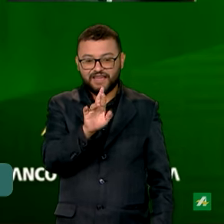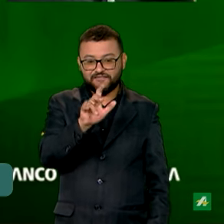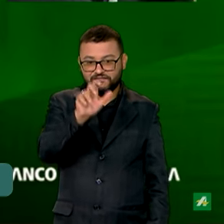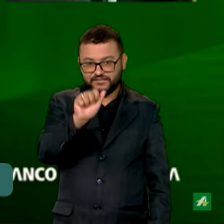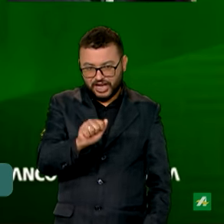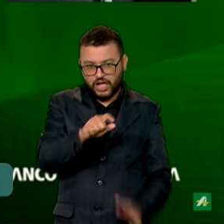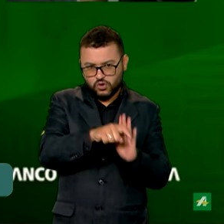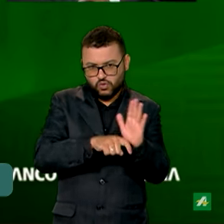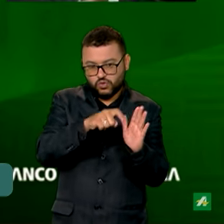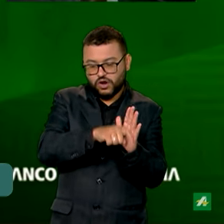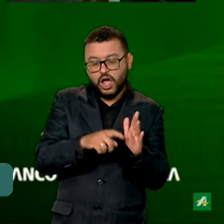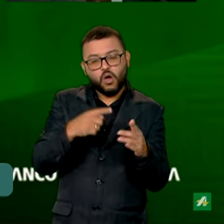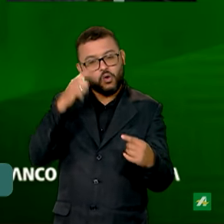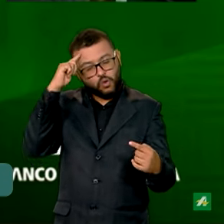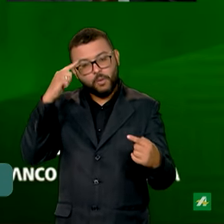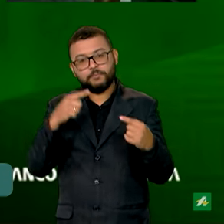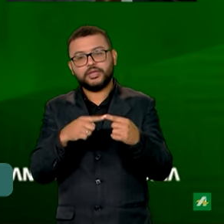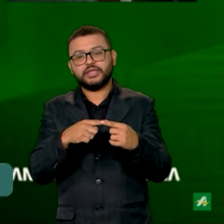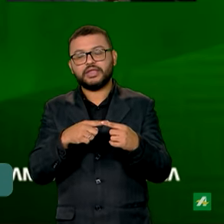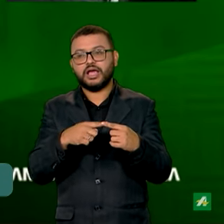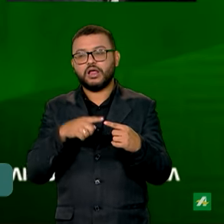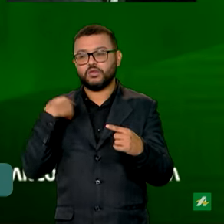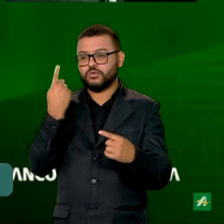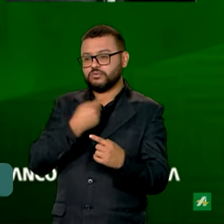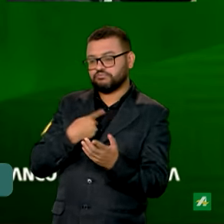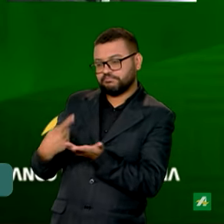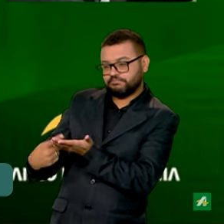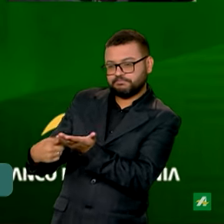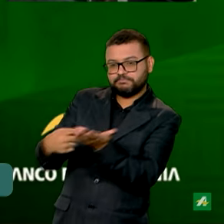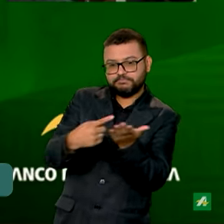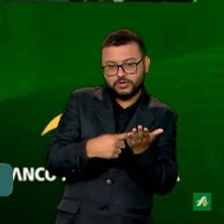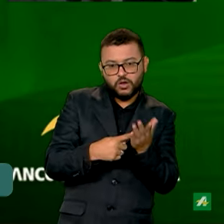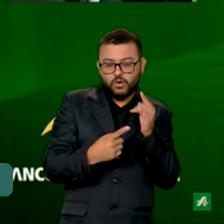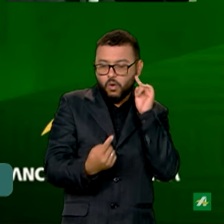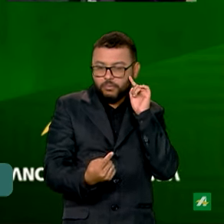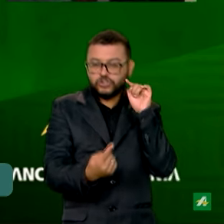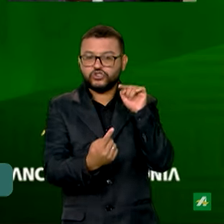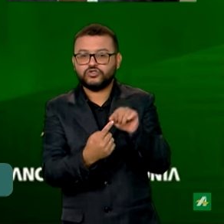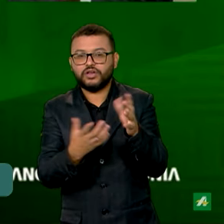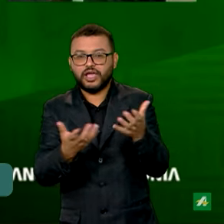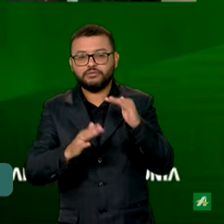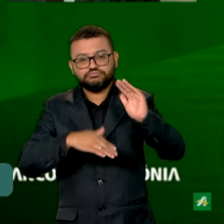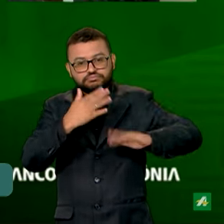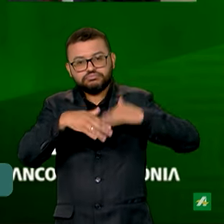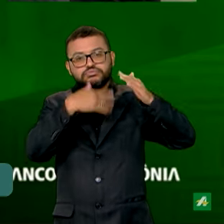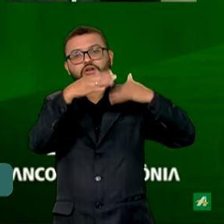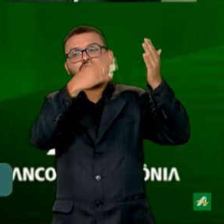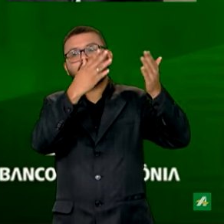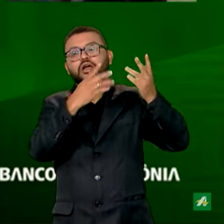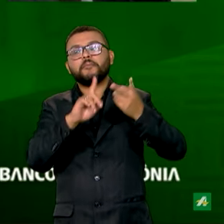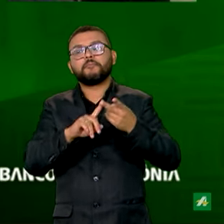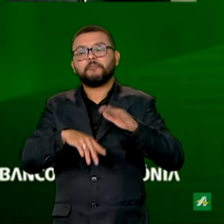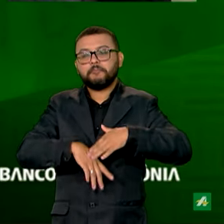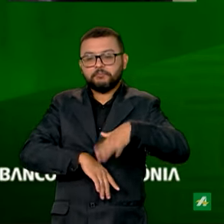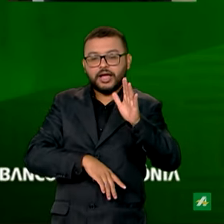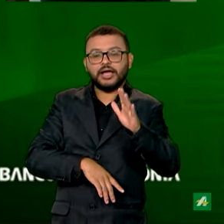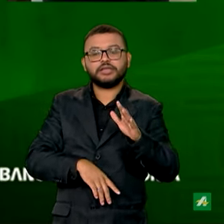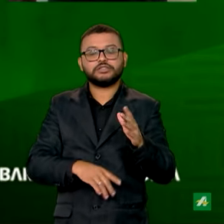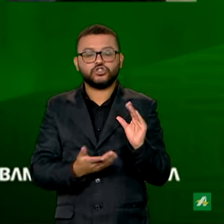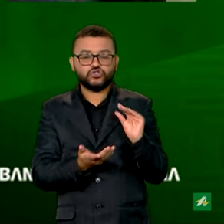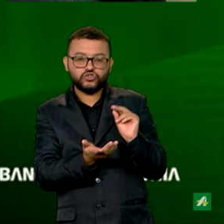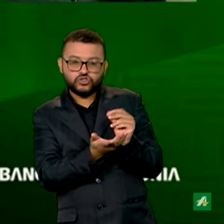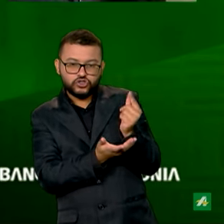está alinhado à nossa missão de desenvolvimento da região, de levar o